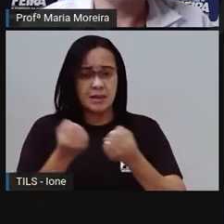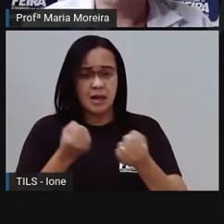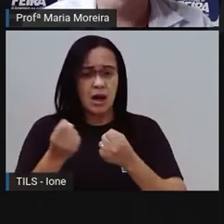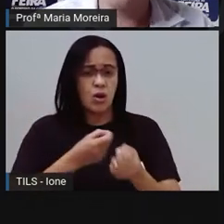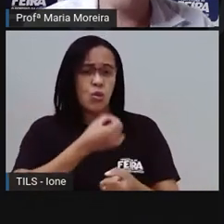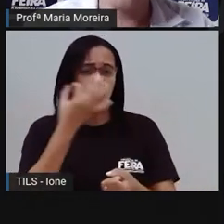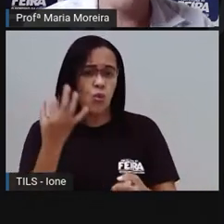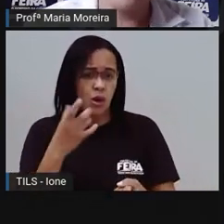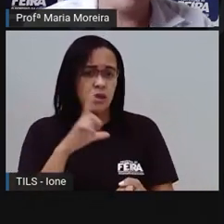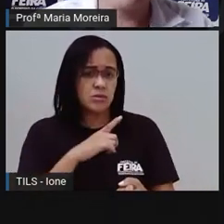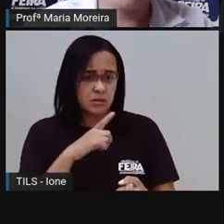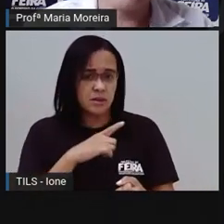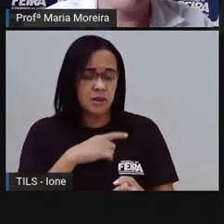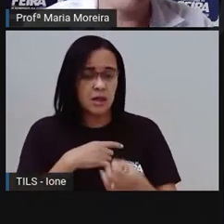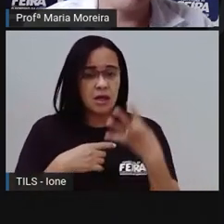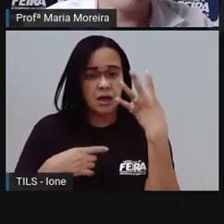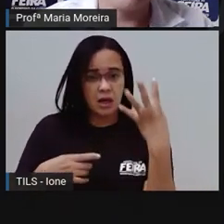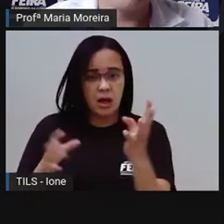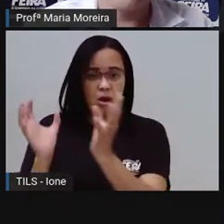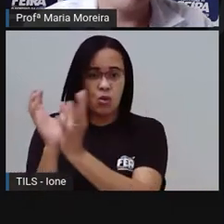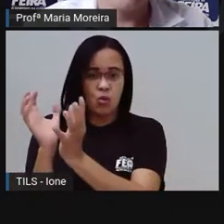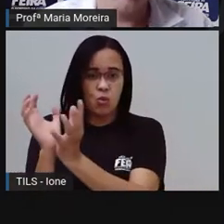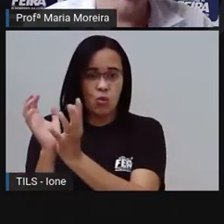quatro. Quatro grupos, né? Isso, ó.